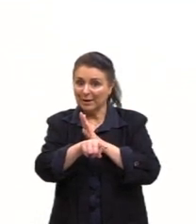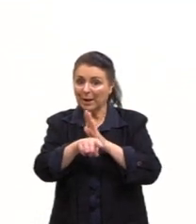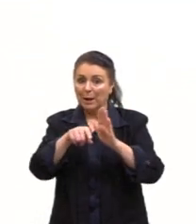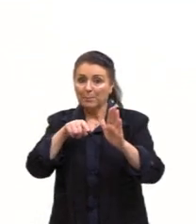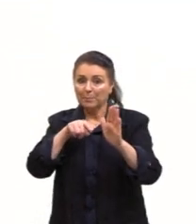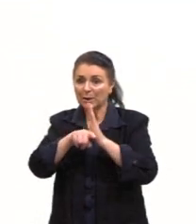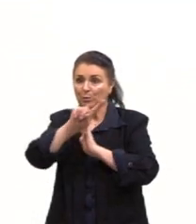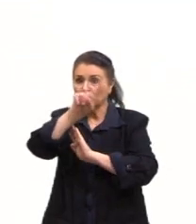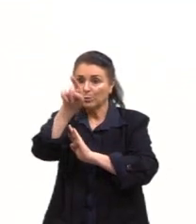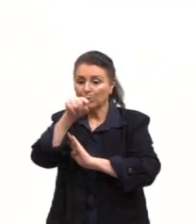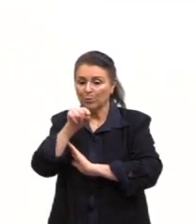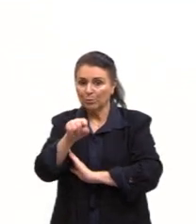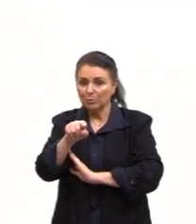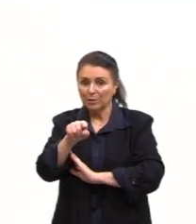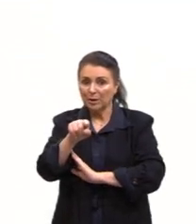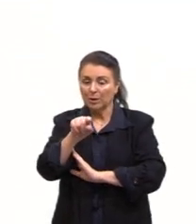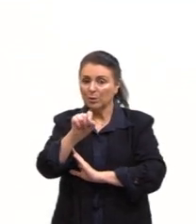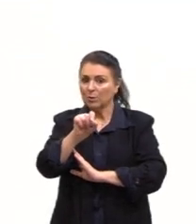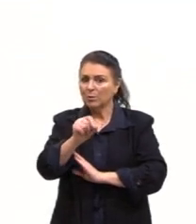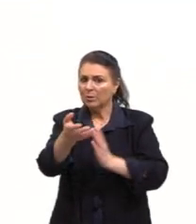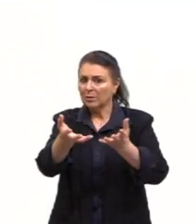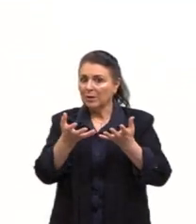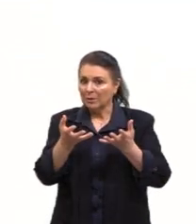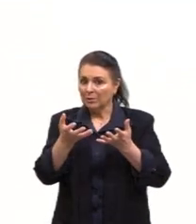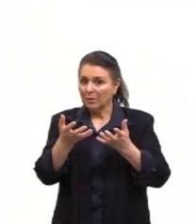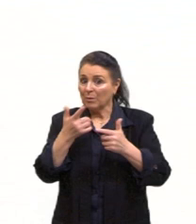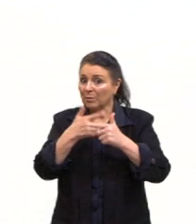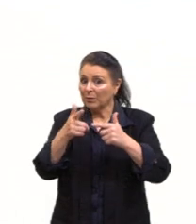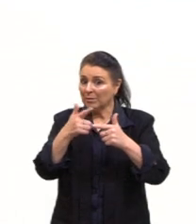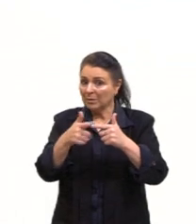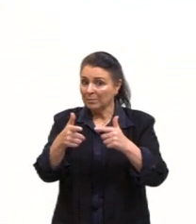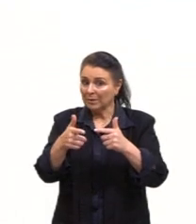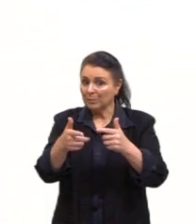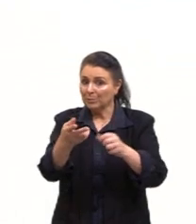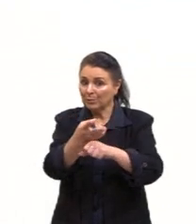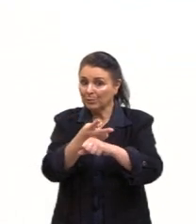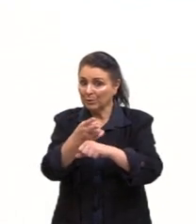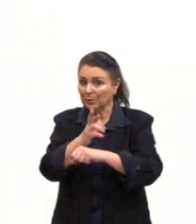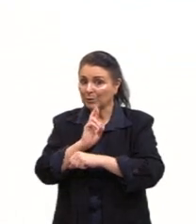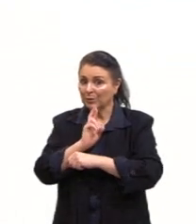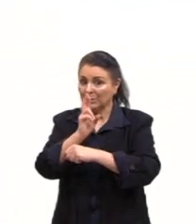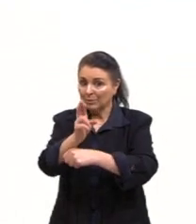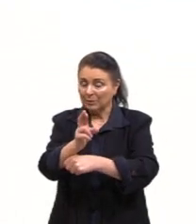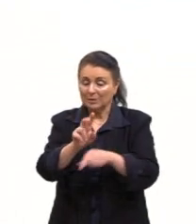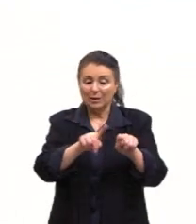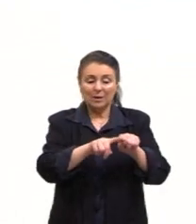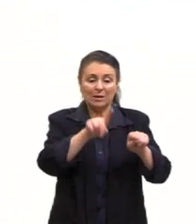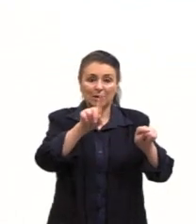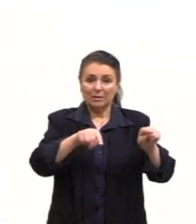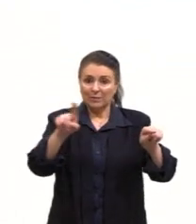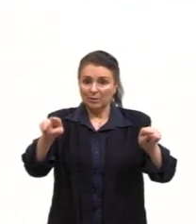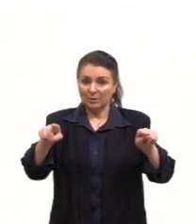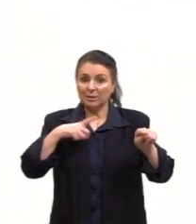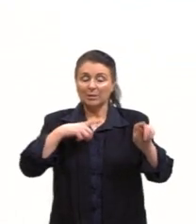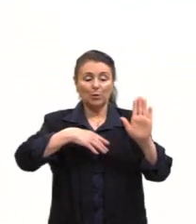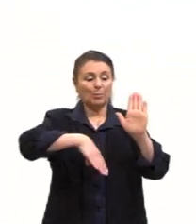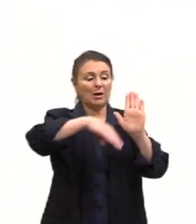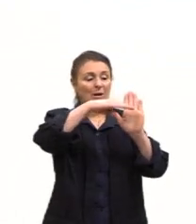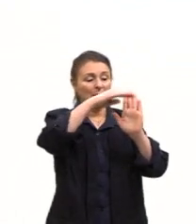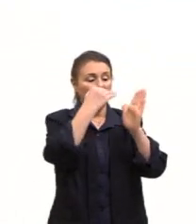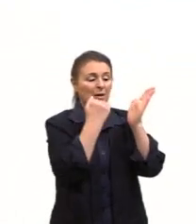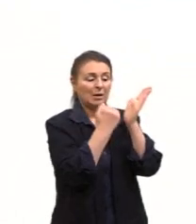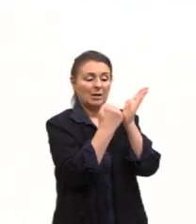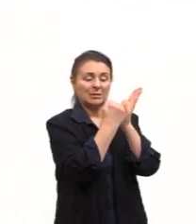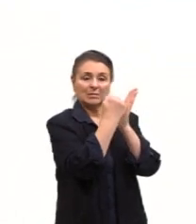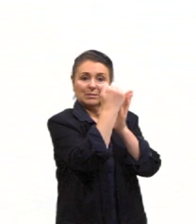busca solucionar, né, busca uma resposta. A variável, ela pode ser classificada como